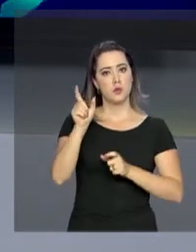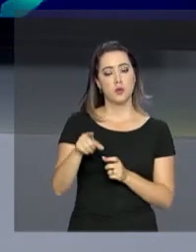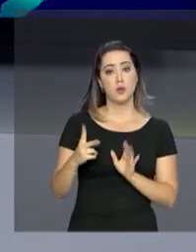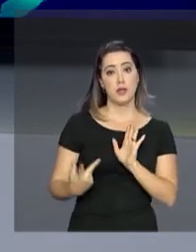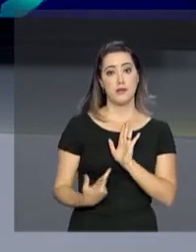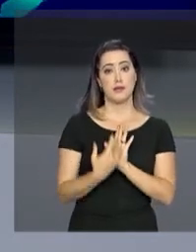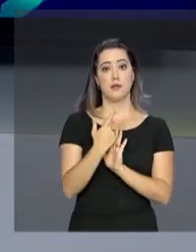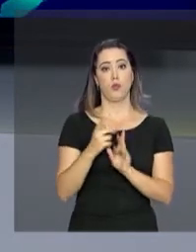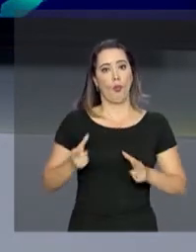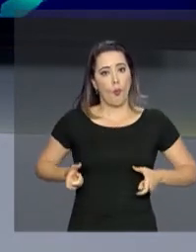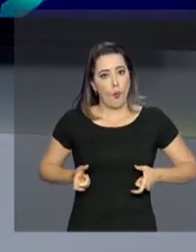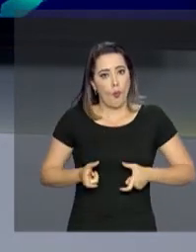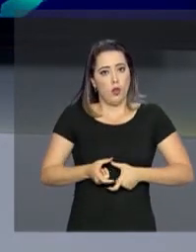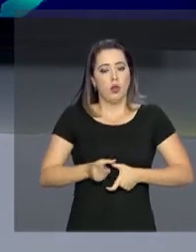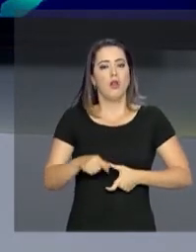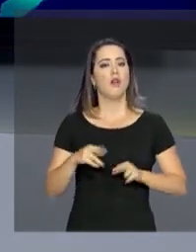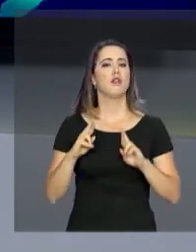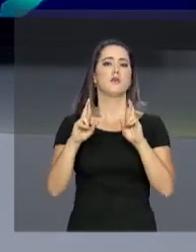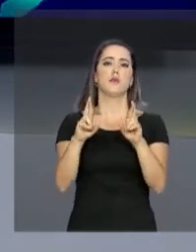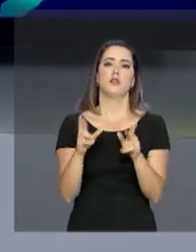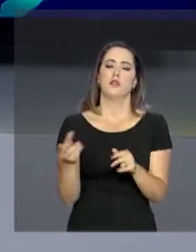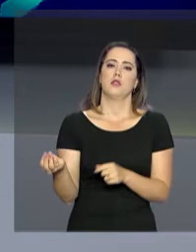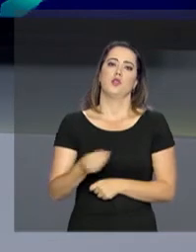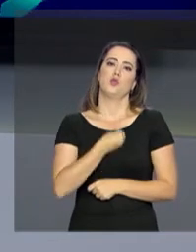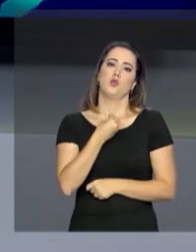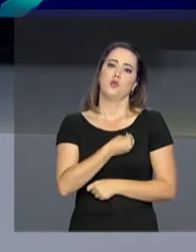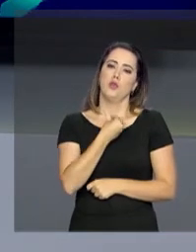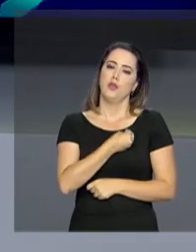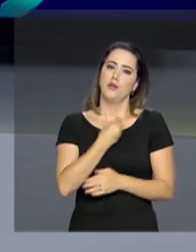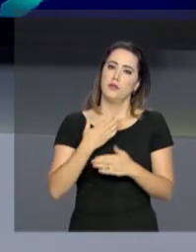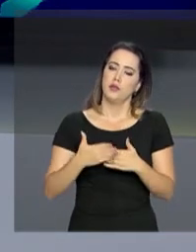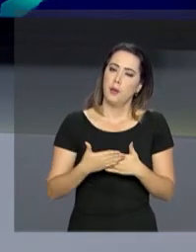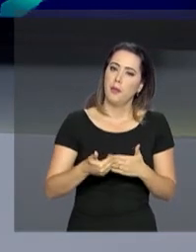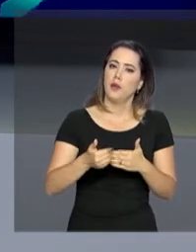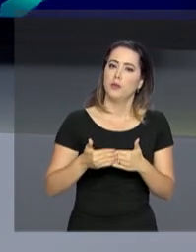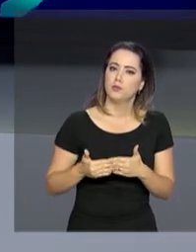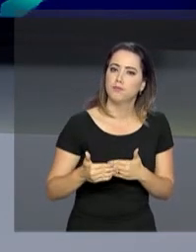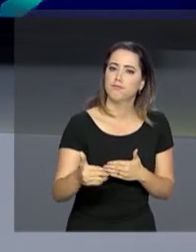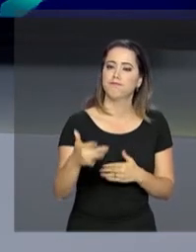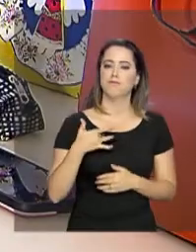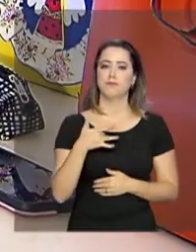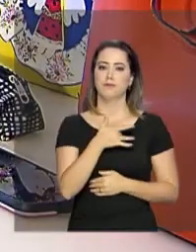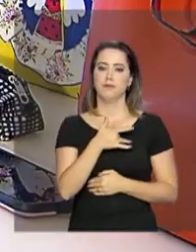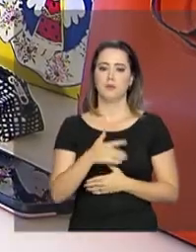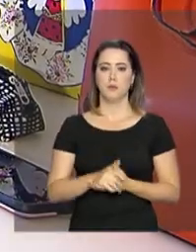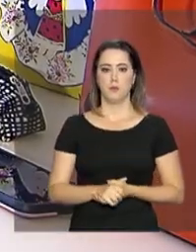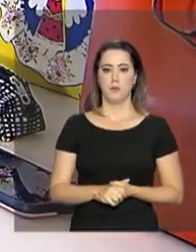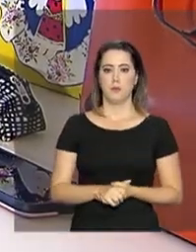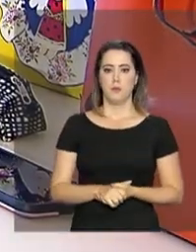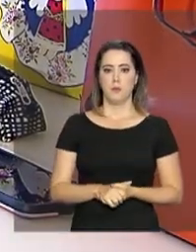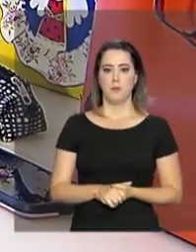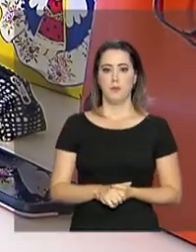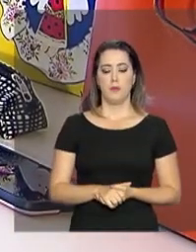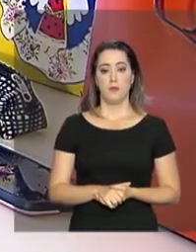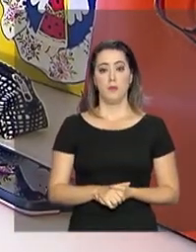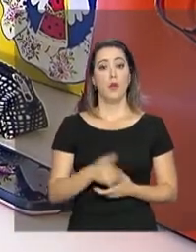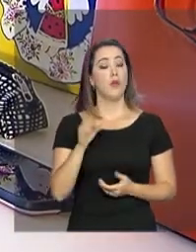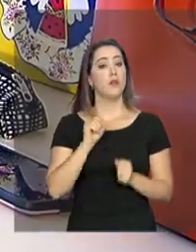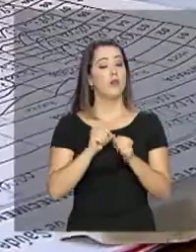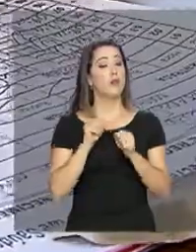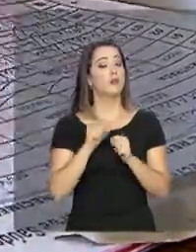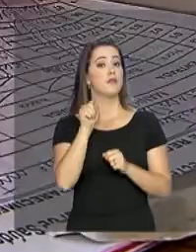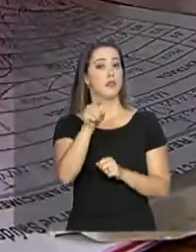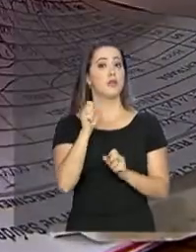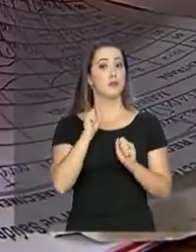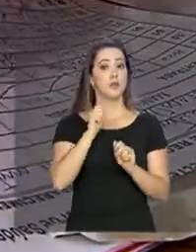a cirurgia é a esperança de um recomeço de uma vida mais longa e saudável. O que você faria se